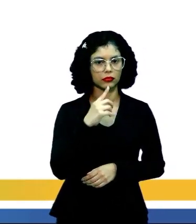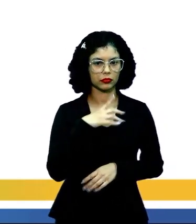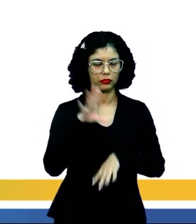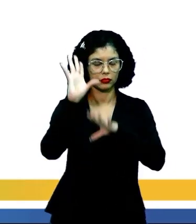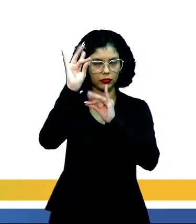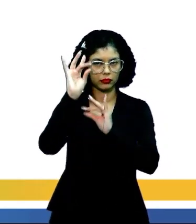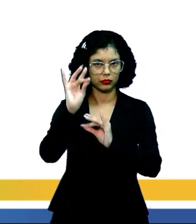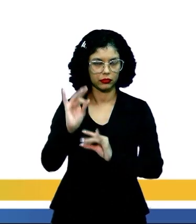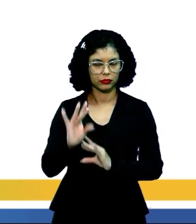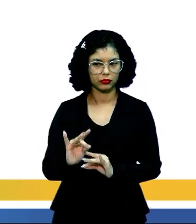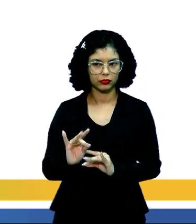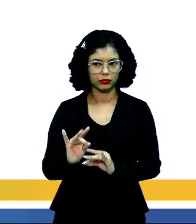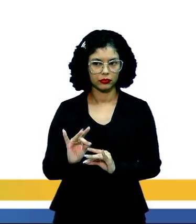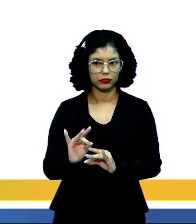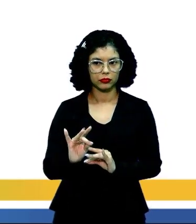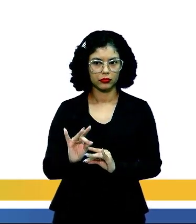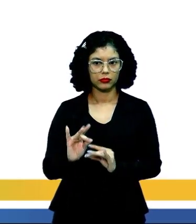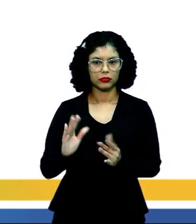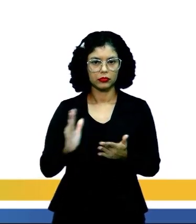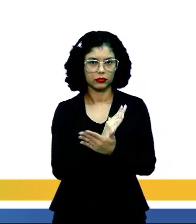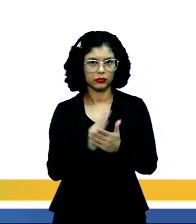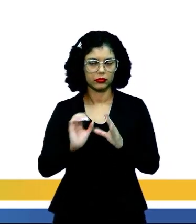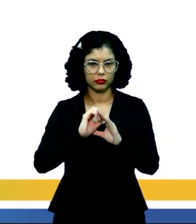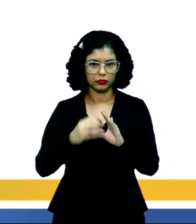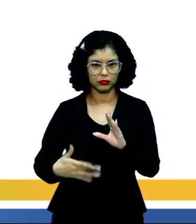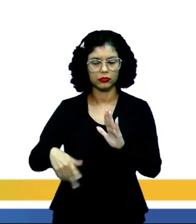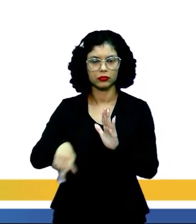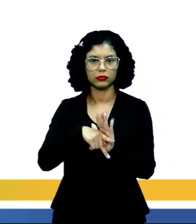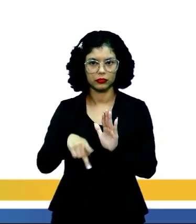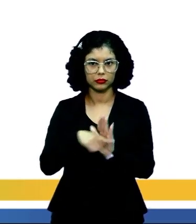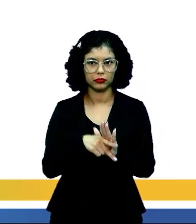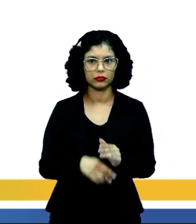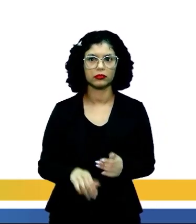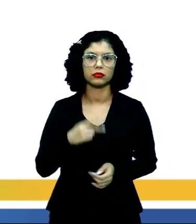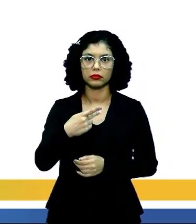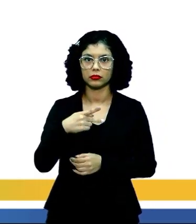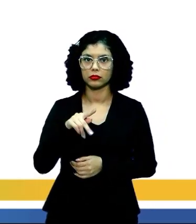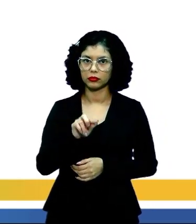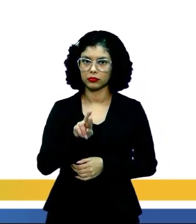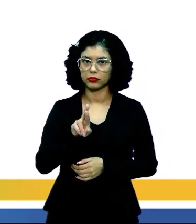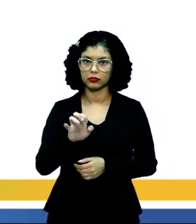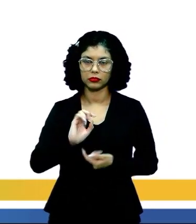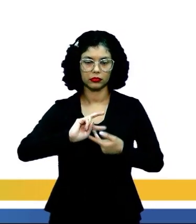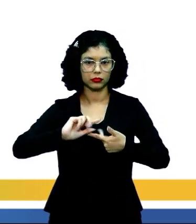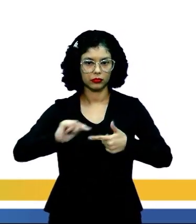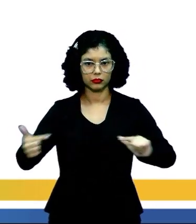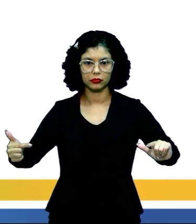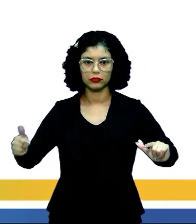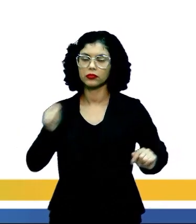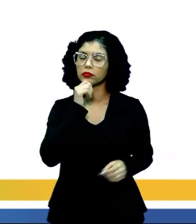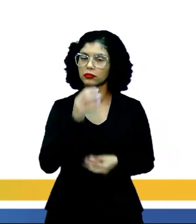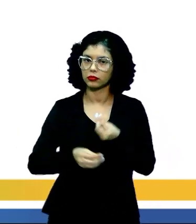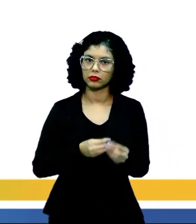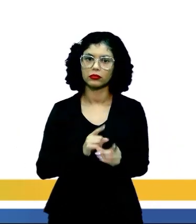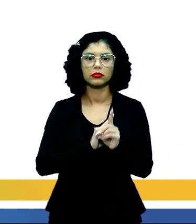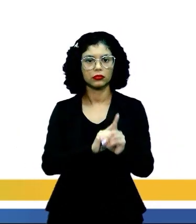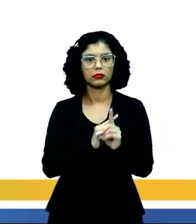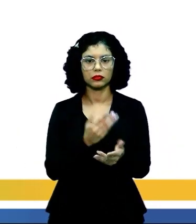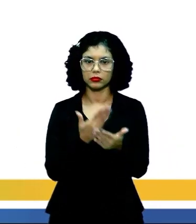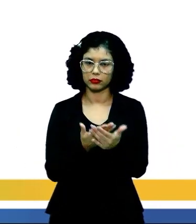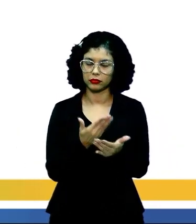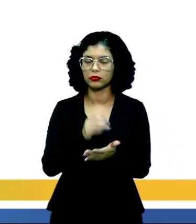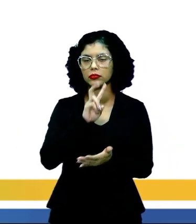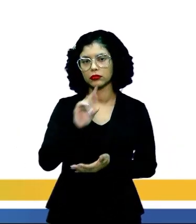destacado algumas características do pré-modernismo. Obviamente, como você acompanhou a nossa aula,